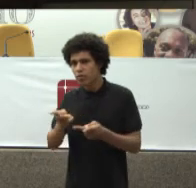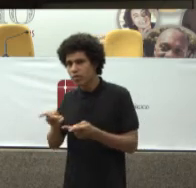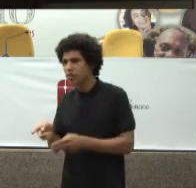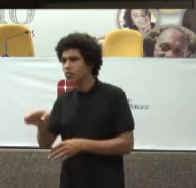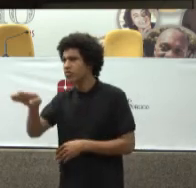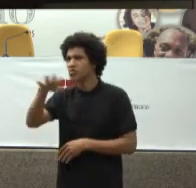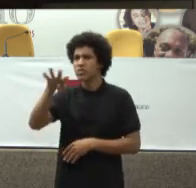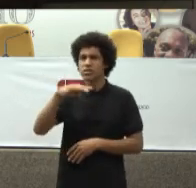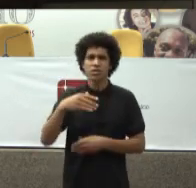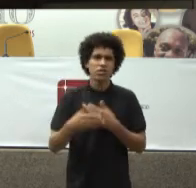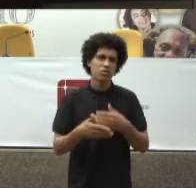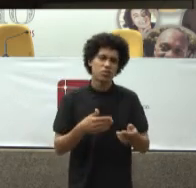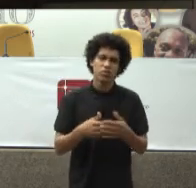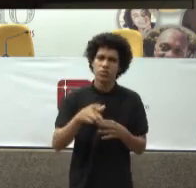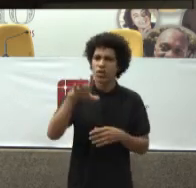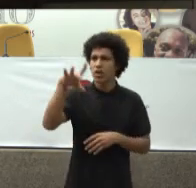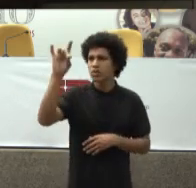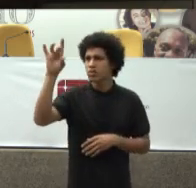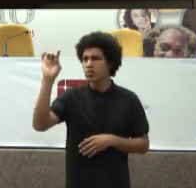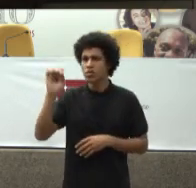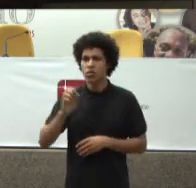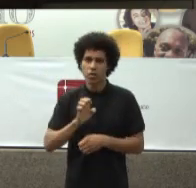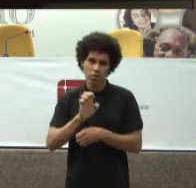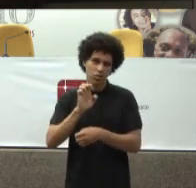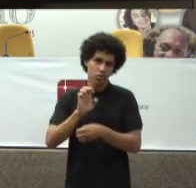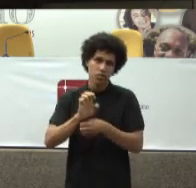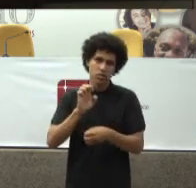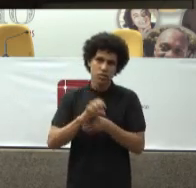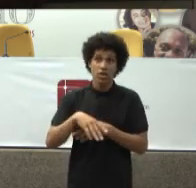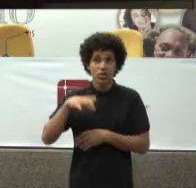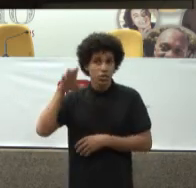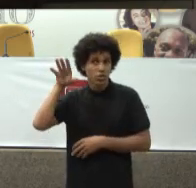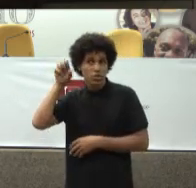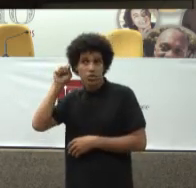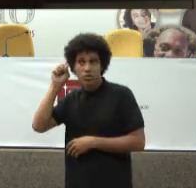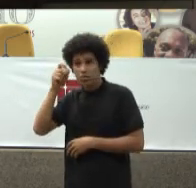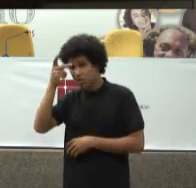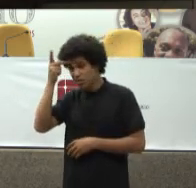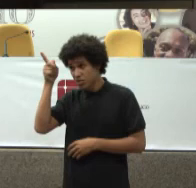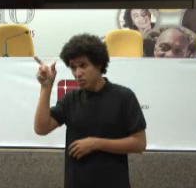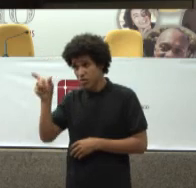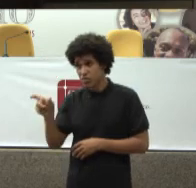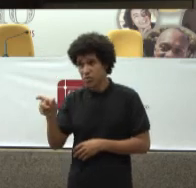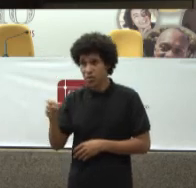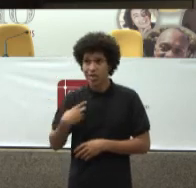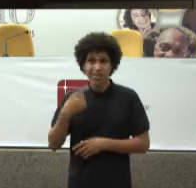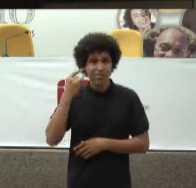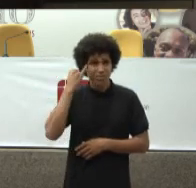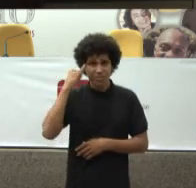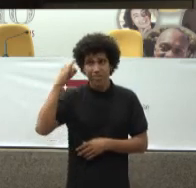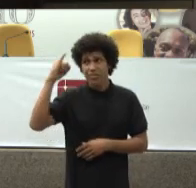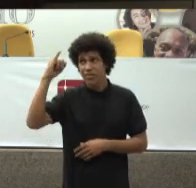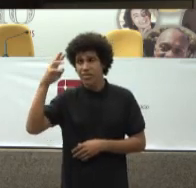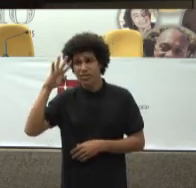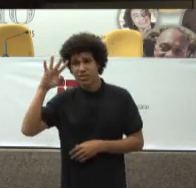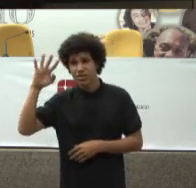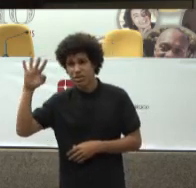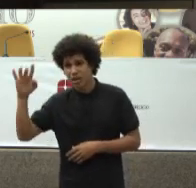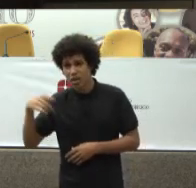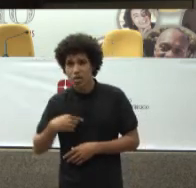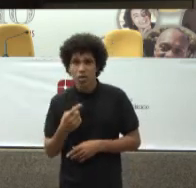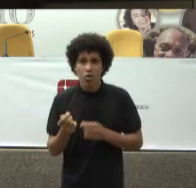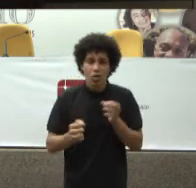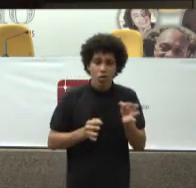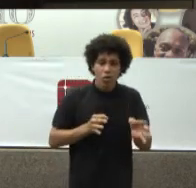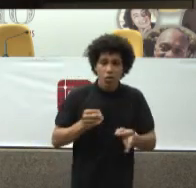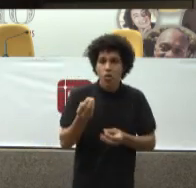Qualquer um A escolha do seu estado Ouvir as pessoas E imaginar uma forma De resolver os problemas delas A tempo e a modo Sem